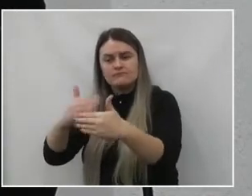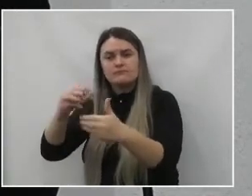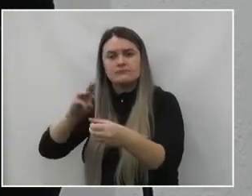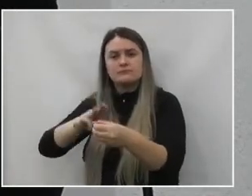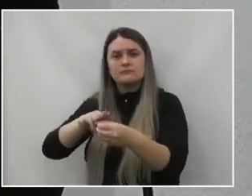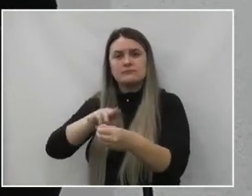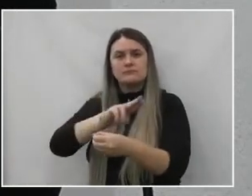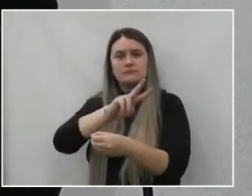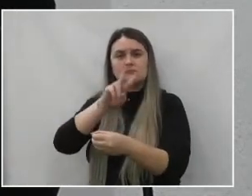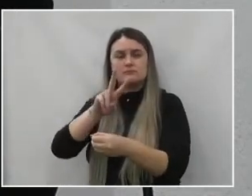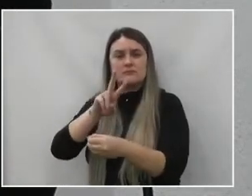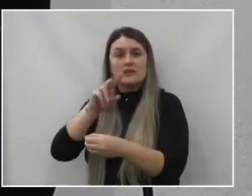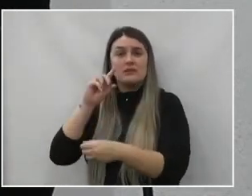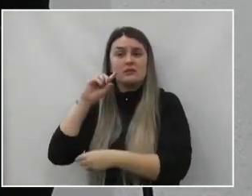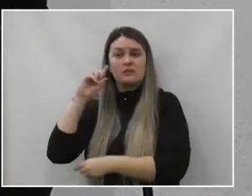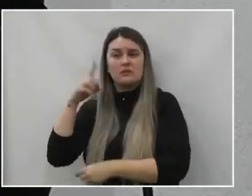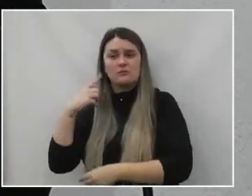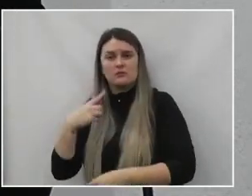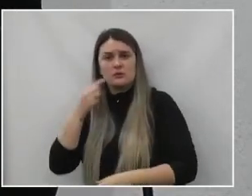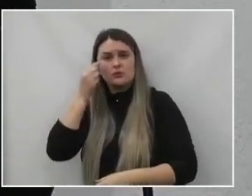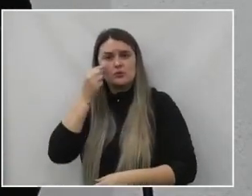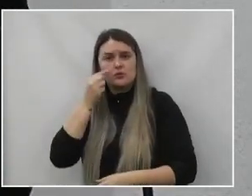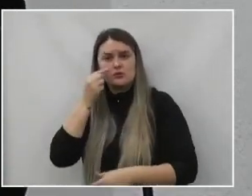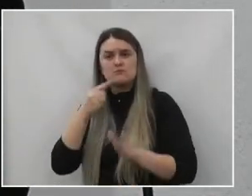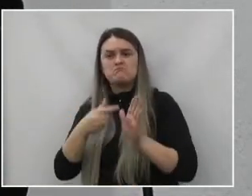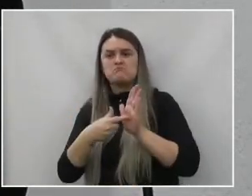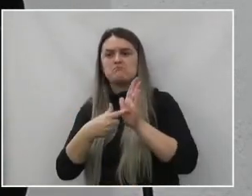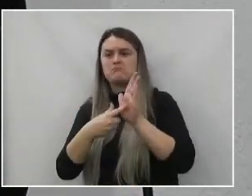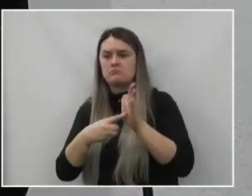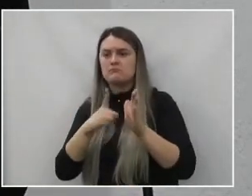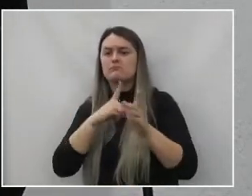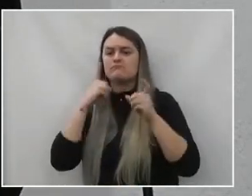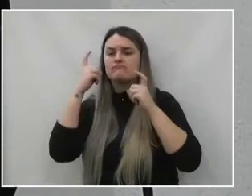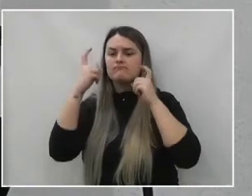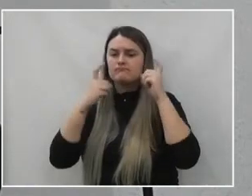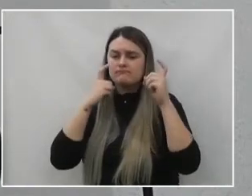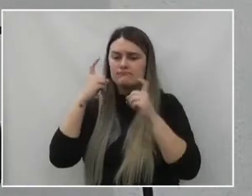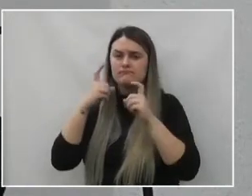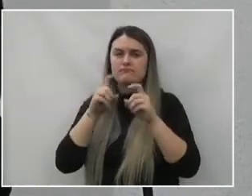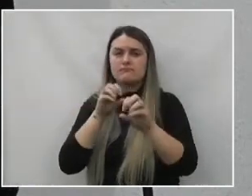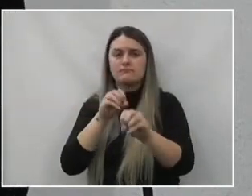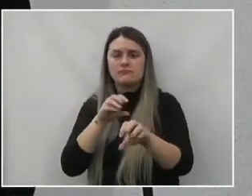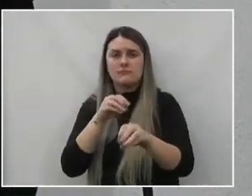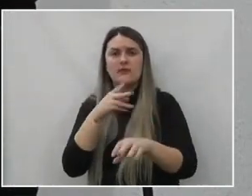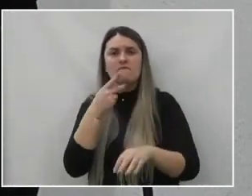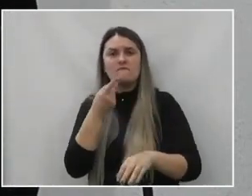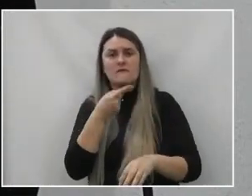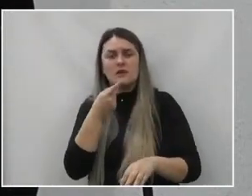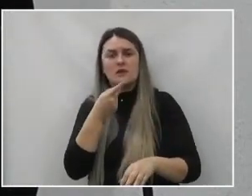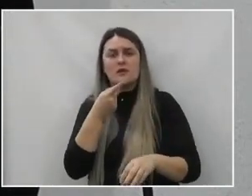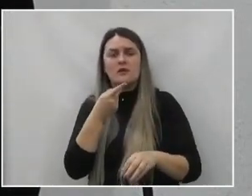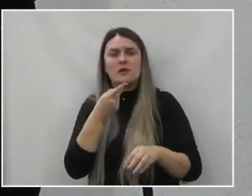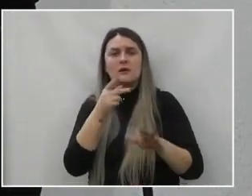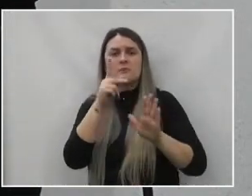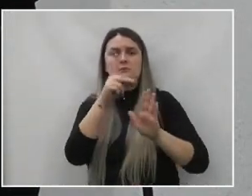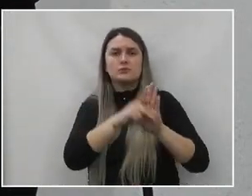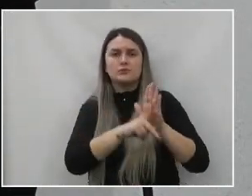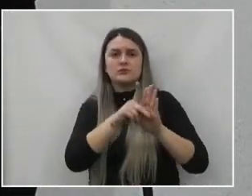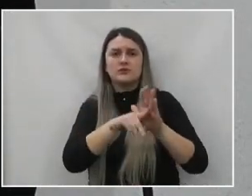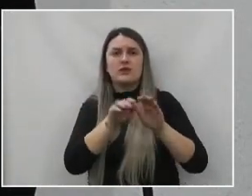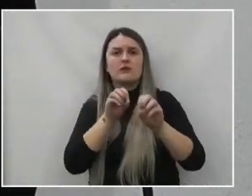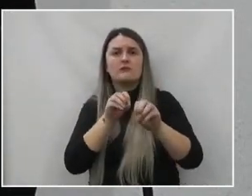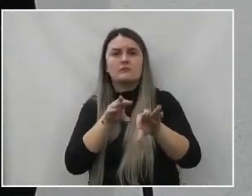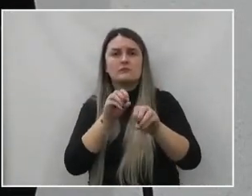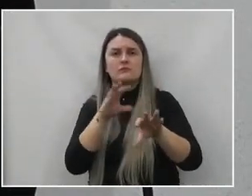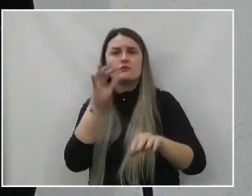demonstrando o seu trabalho e a preocupação com a educação. Quero falar do projeto Educação para